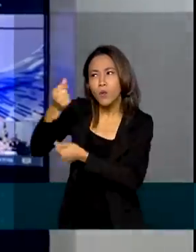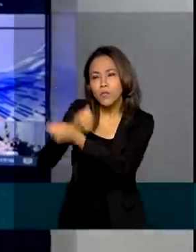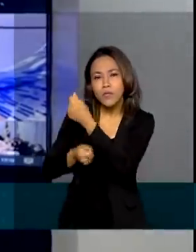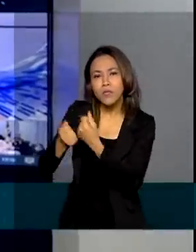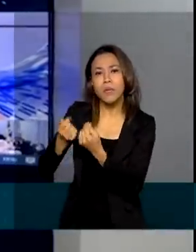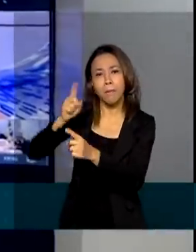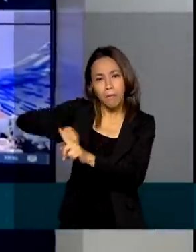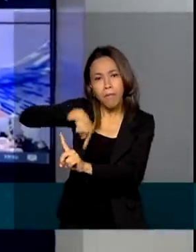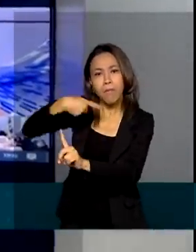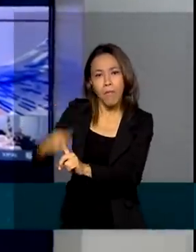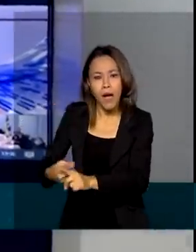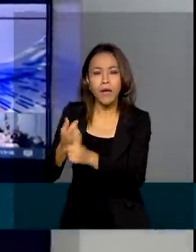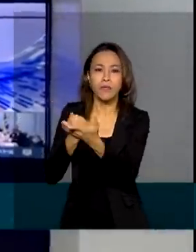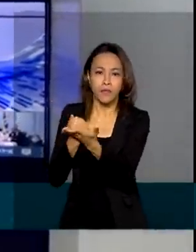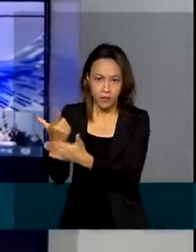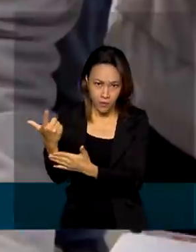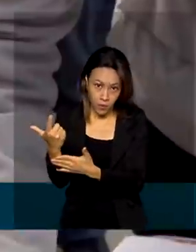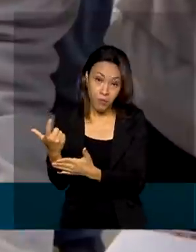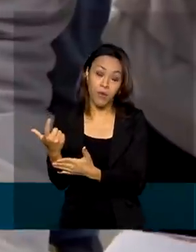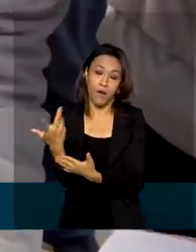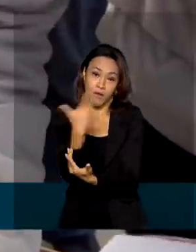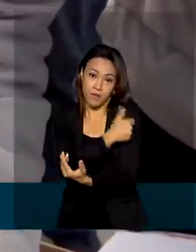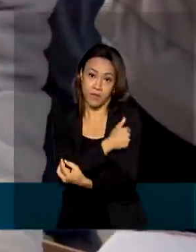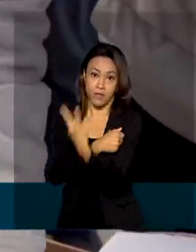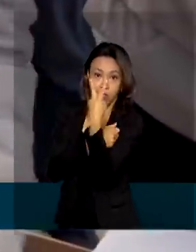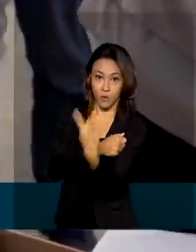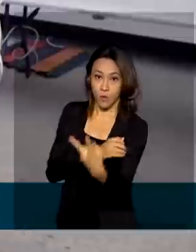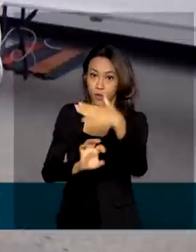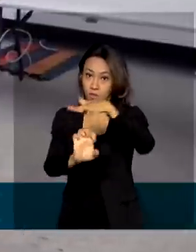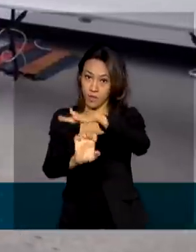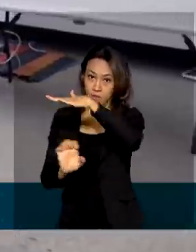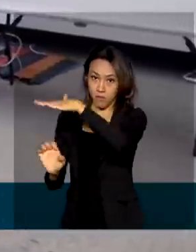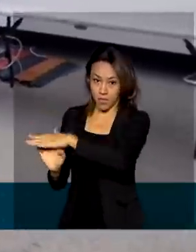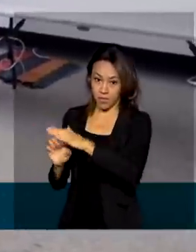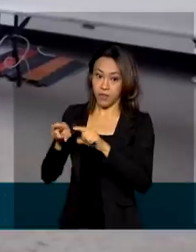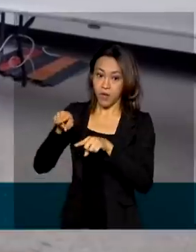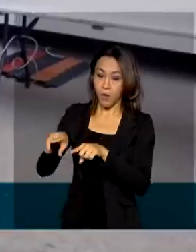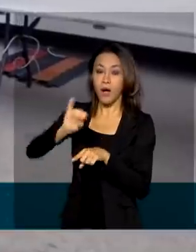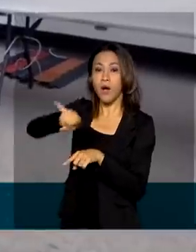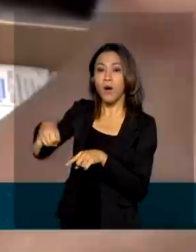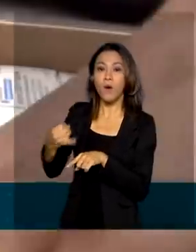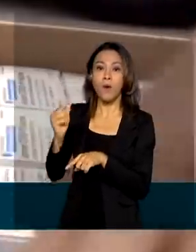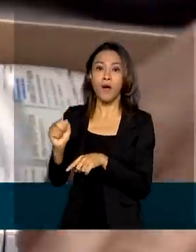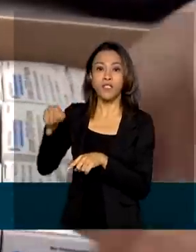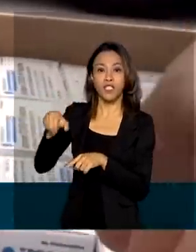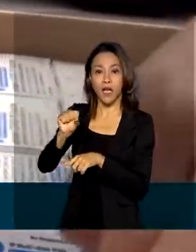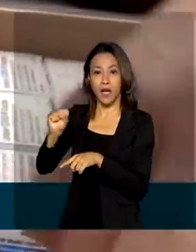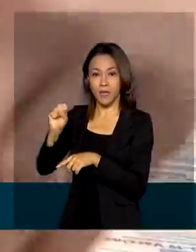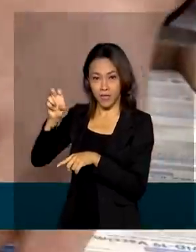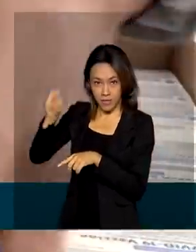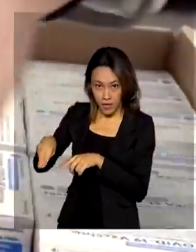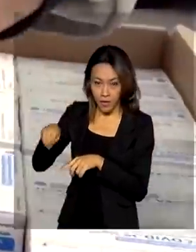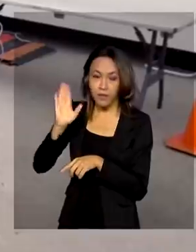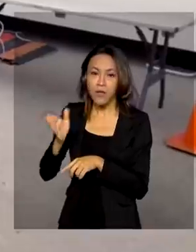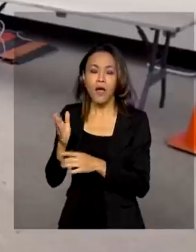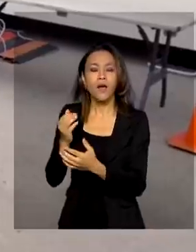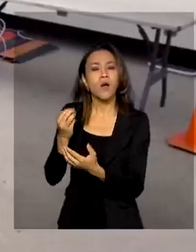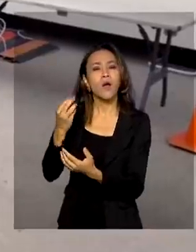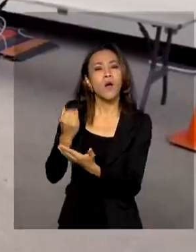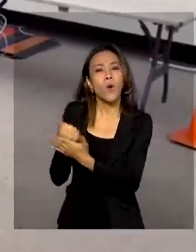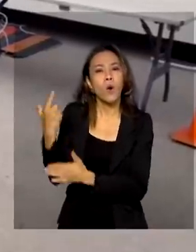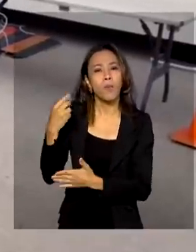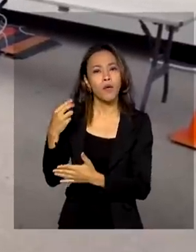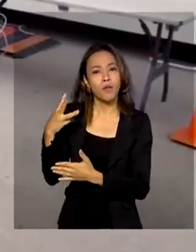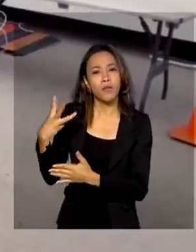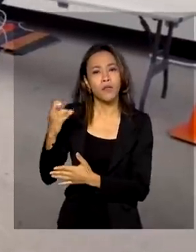além de imunizantes da Pfizer. Com a Janssen, as negociações estão na fase final para a compra de 38 milhões de